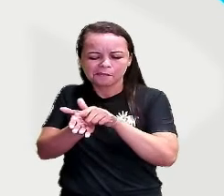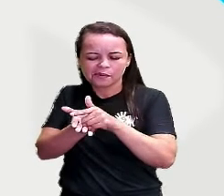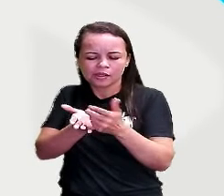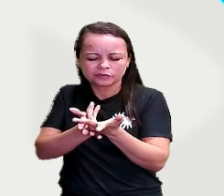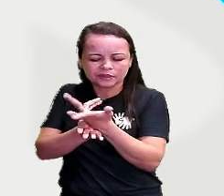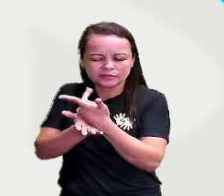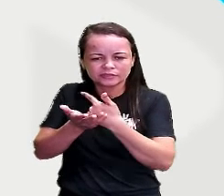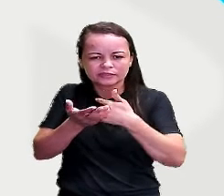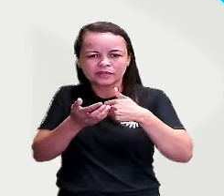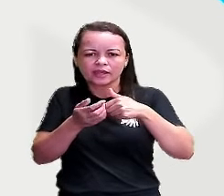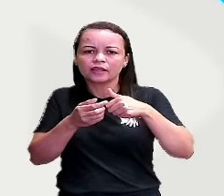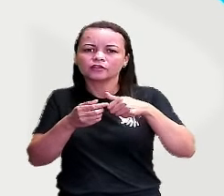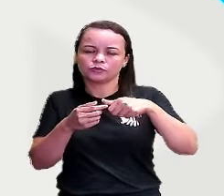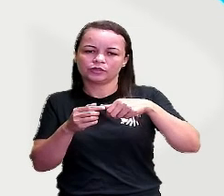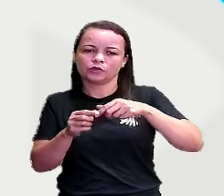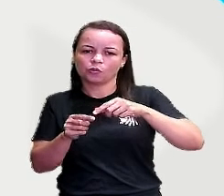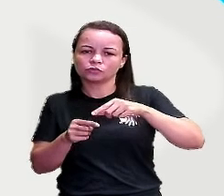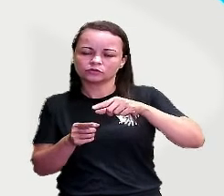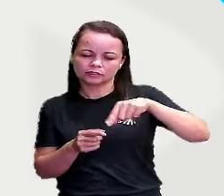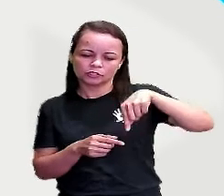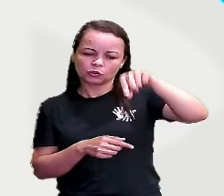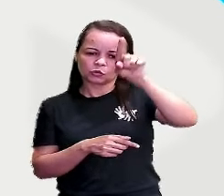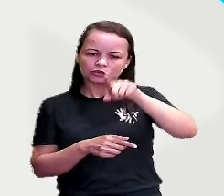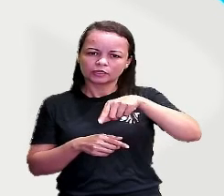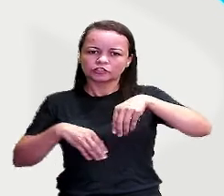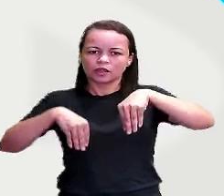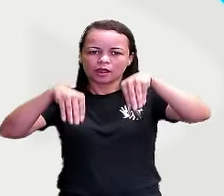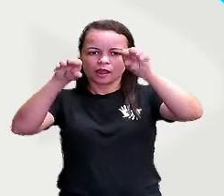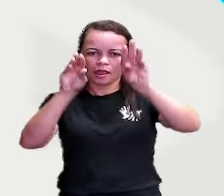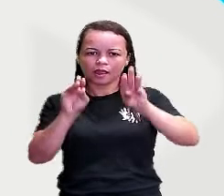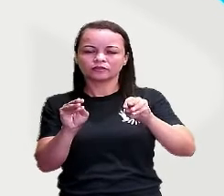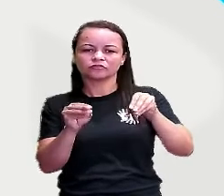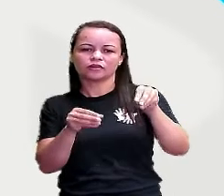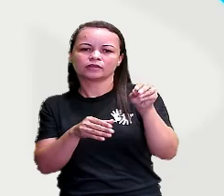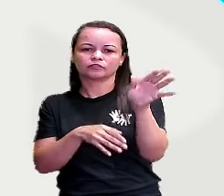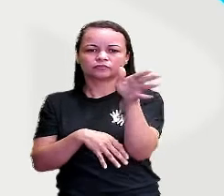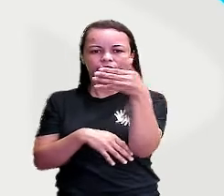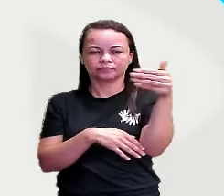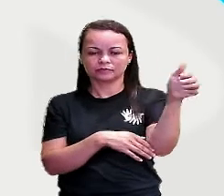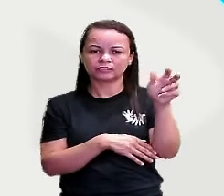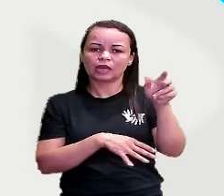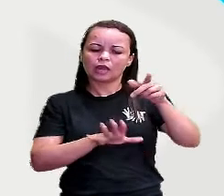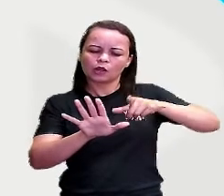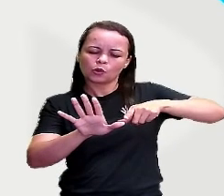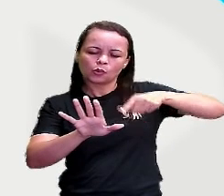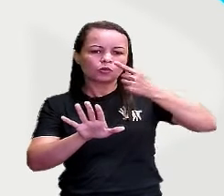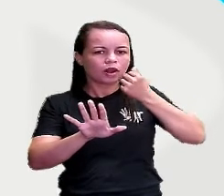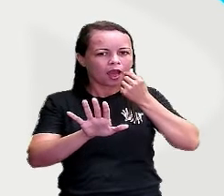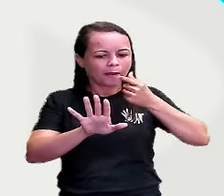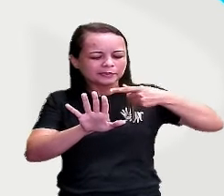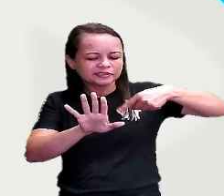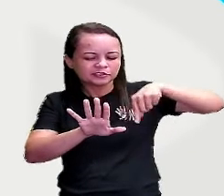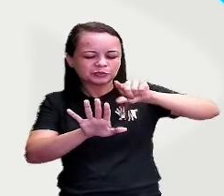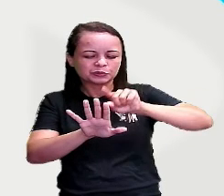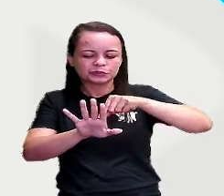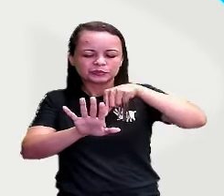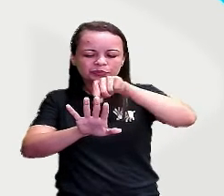retas é fácil fazer um castelo. Corro lápis em torno da mão e me dou uma luva.